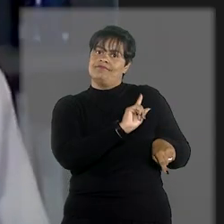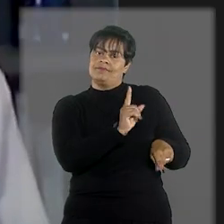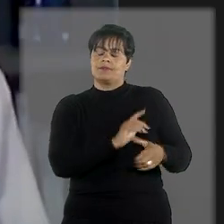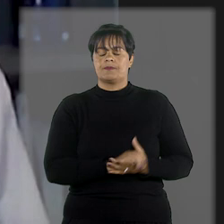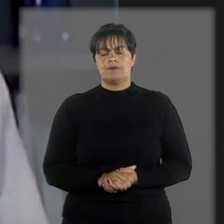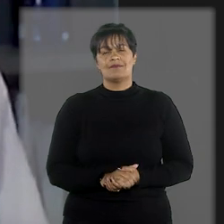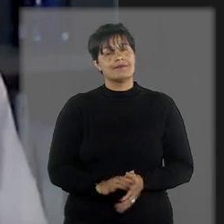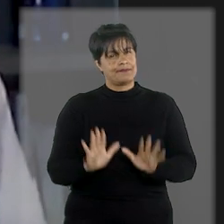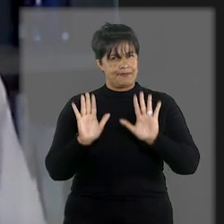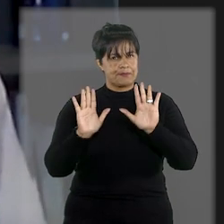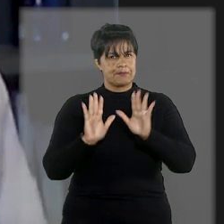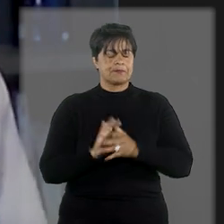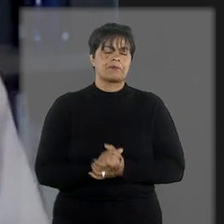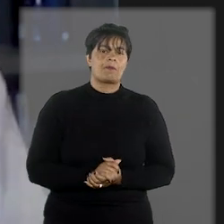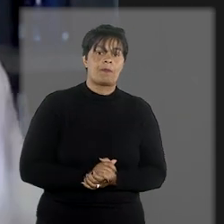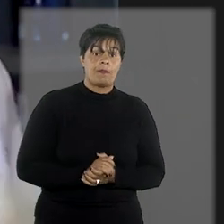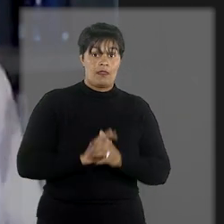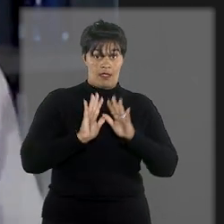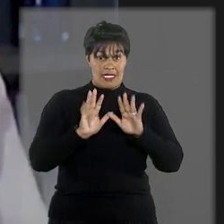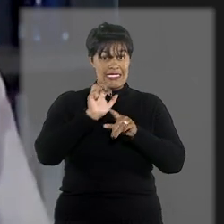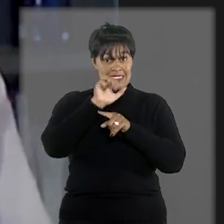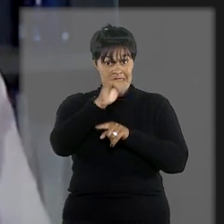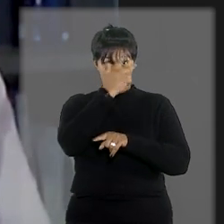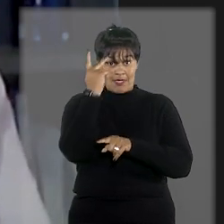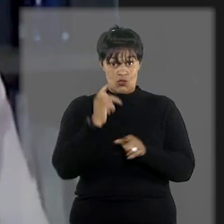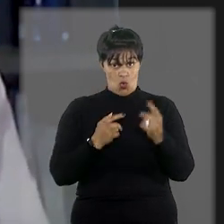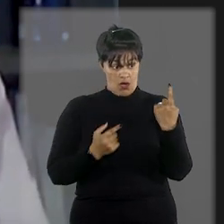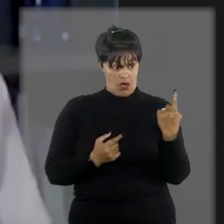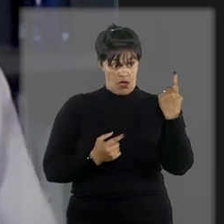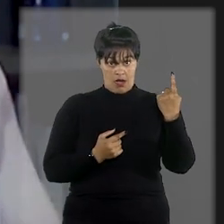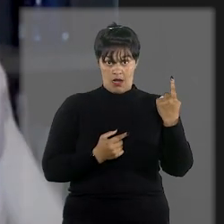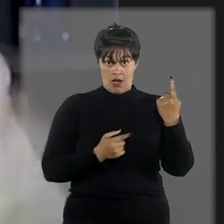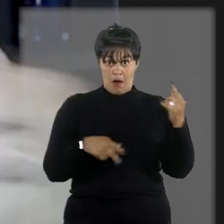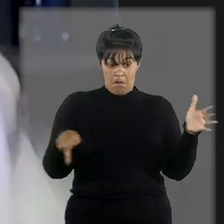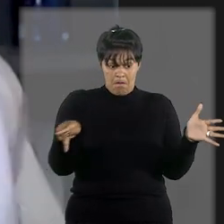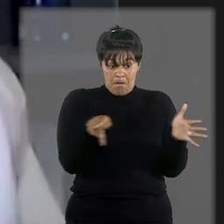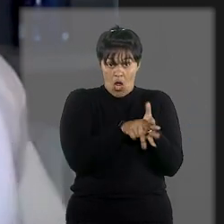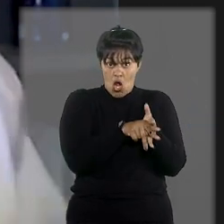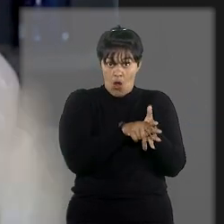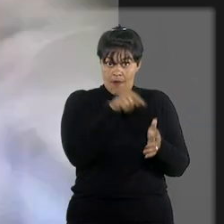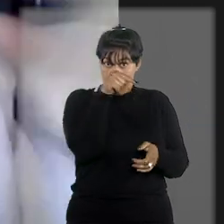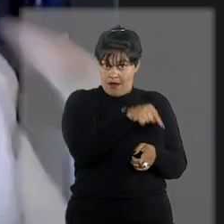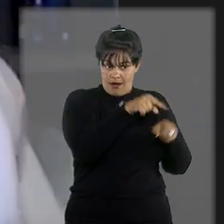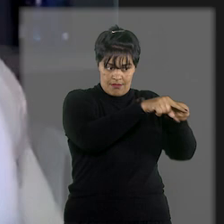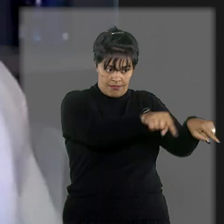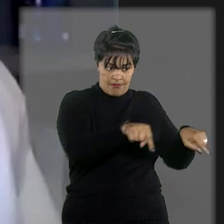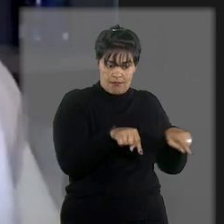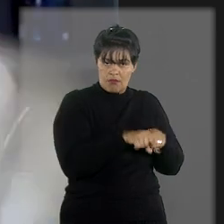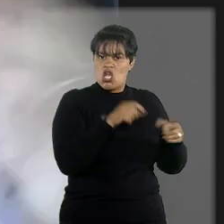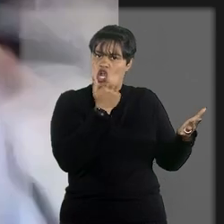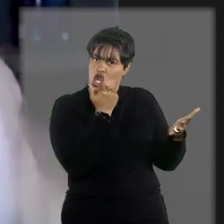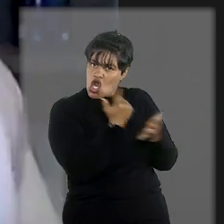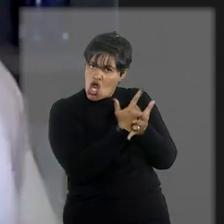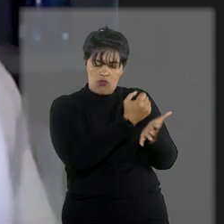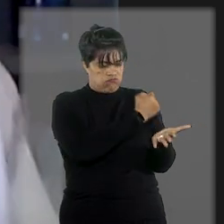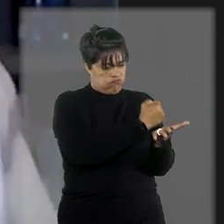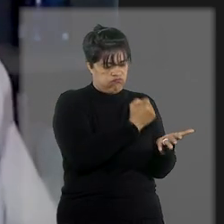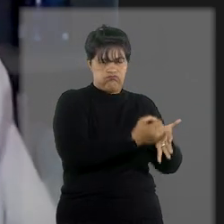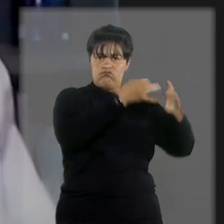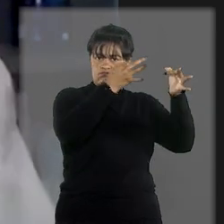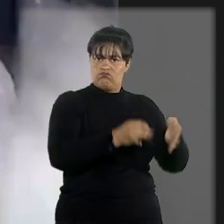A propriedade, você é dono daquele imóvel, você comprou, é registrado em